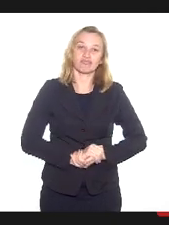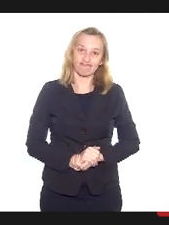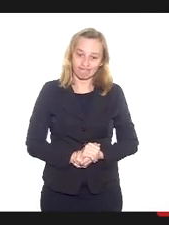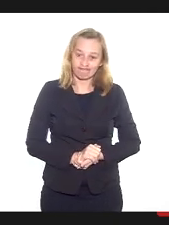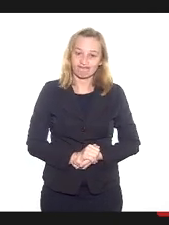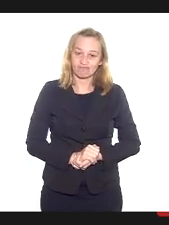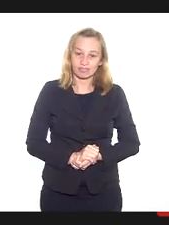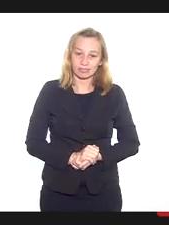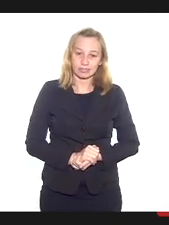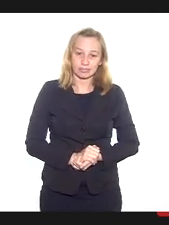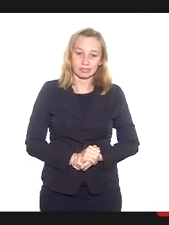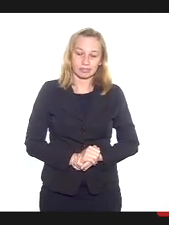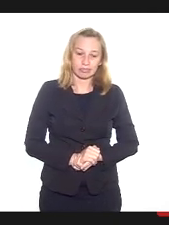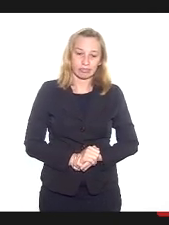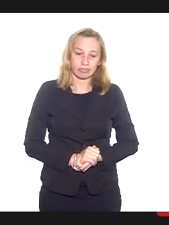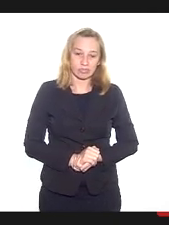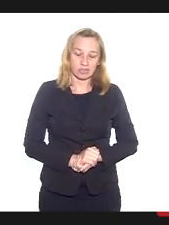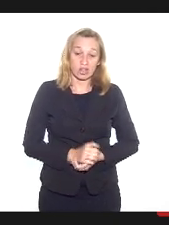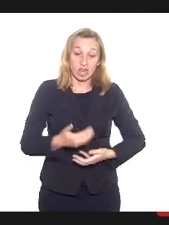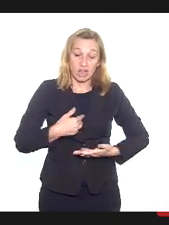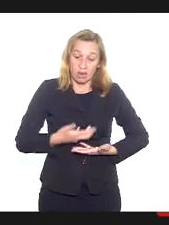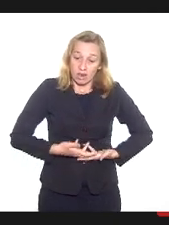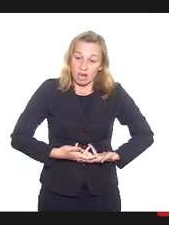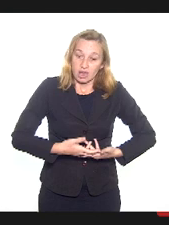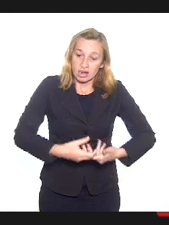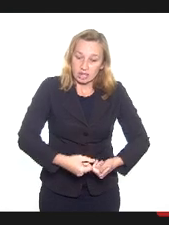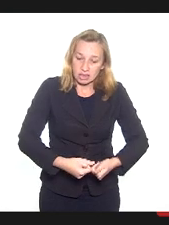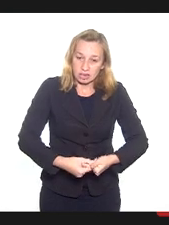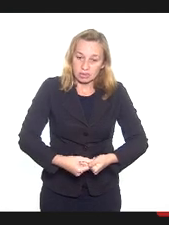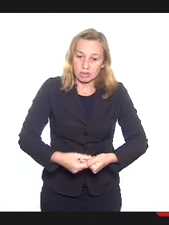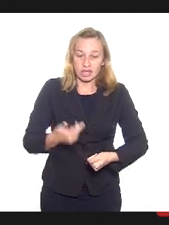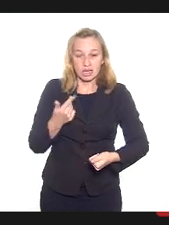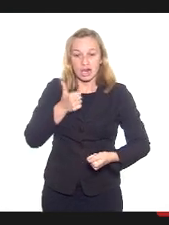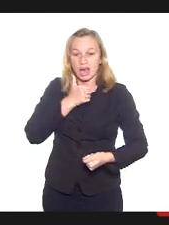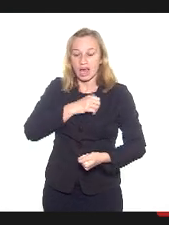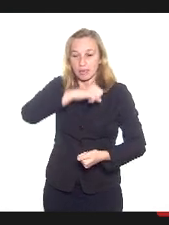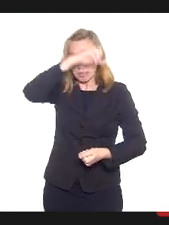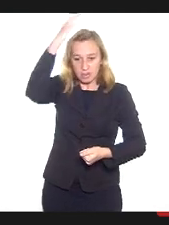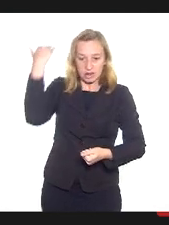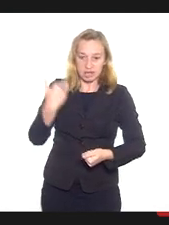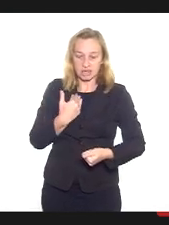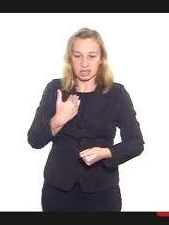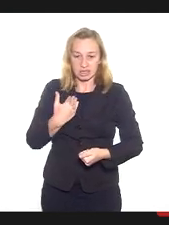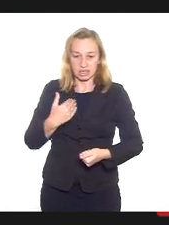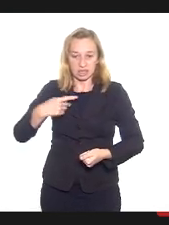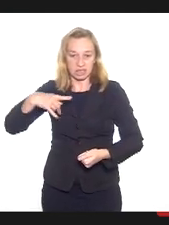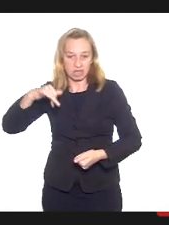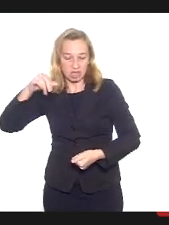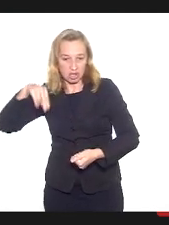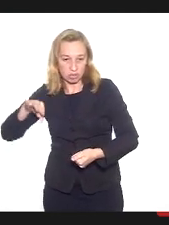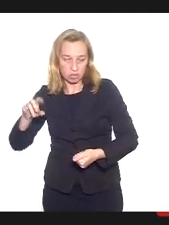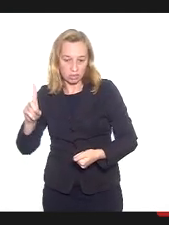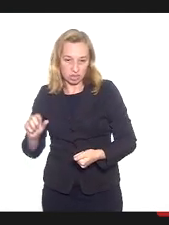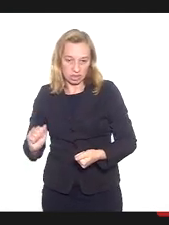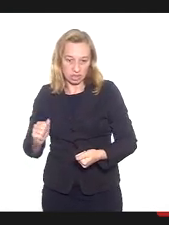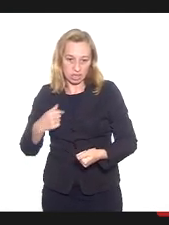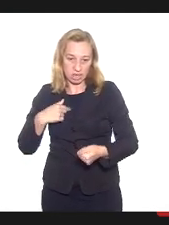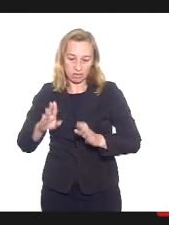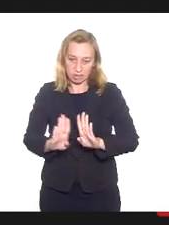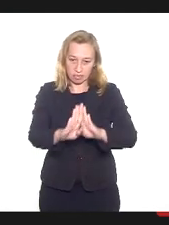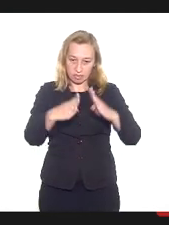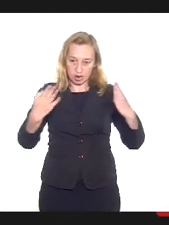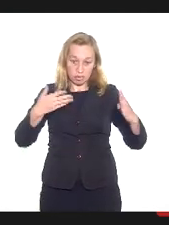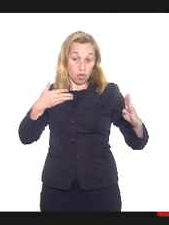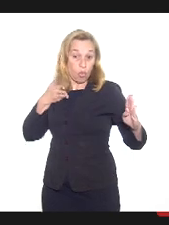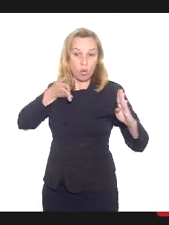da acolhida recebida. A mãe Nilce falou, olha, nós somos uma religião da acolhida. Eles abriram a porta para